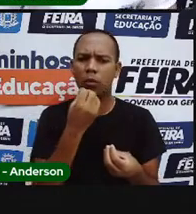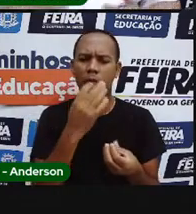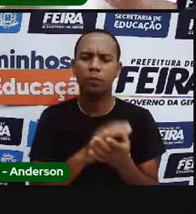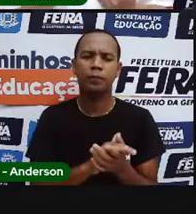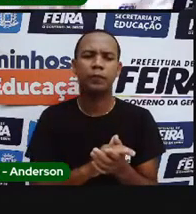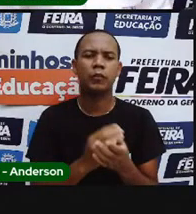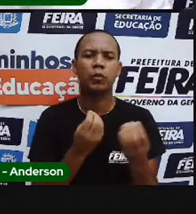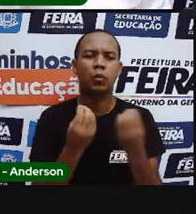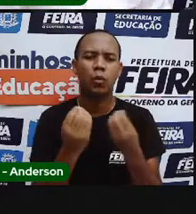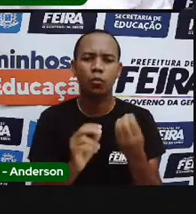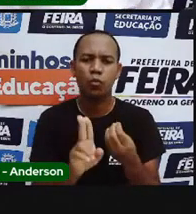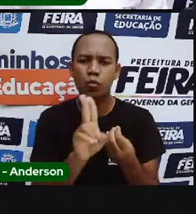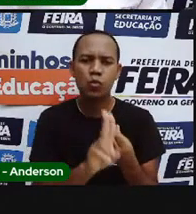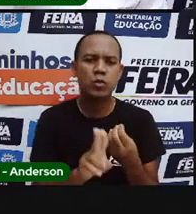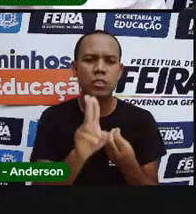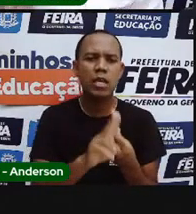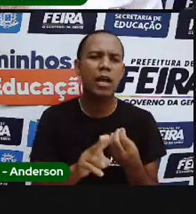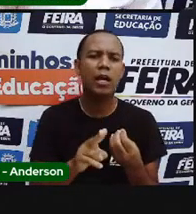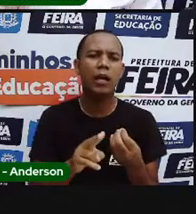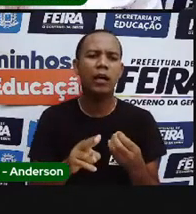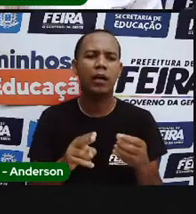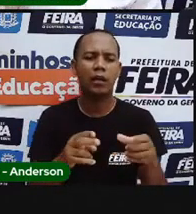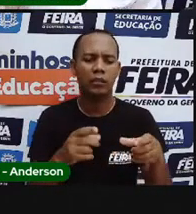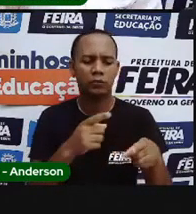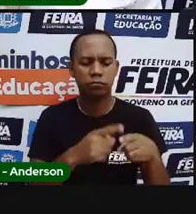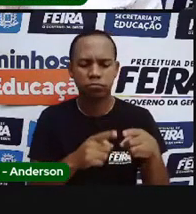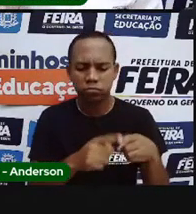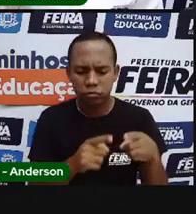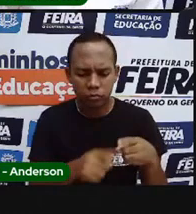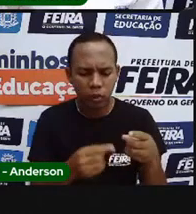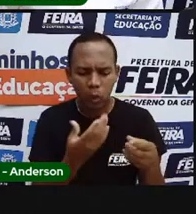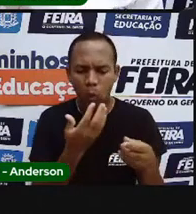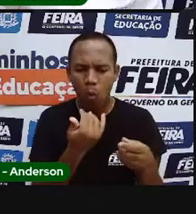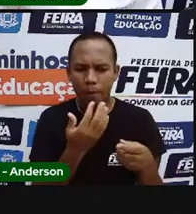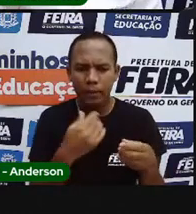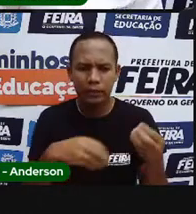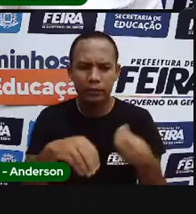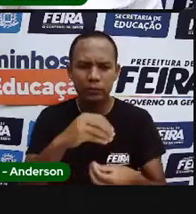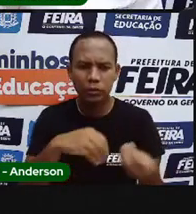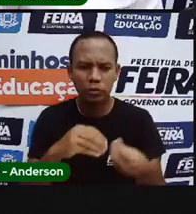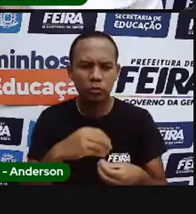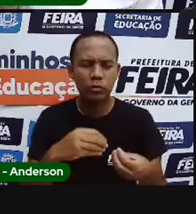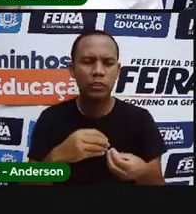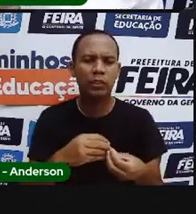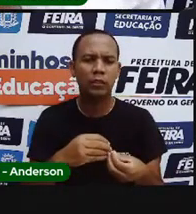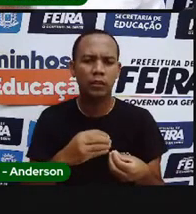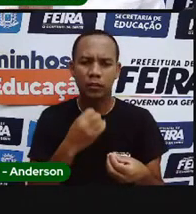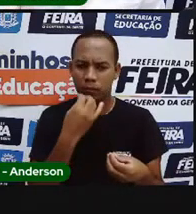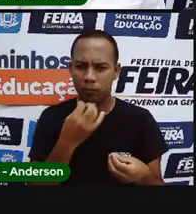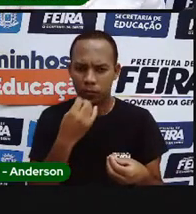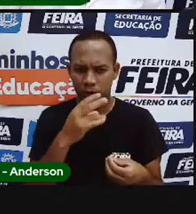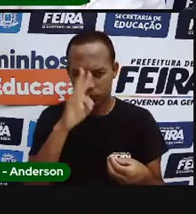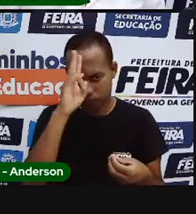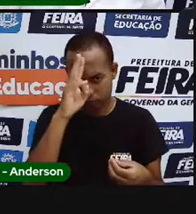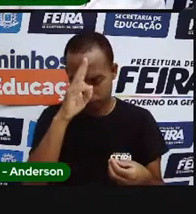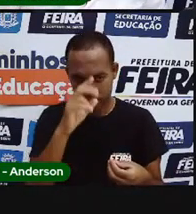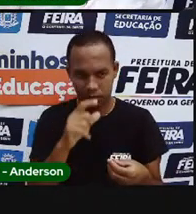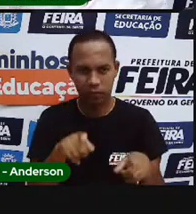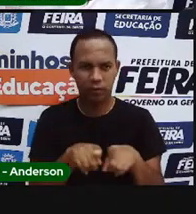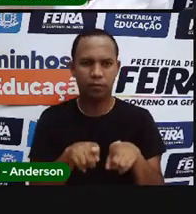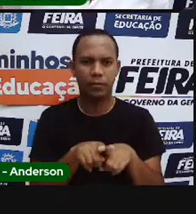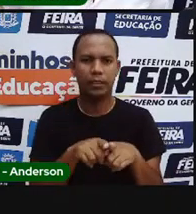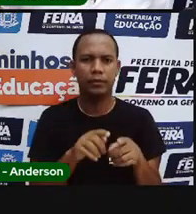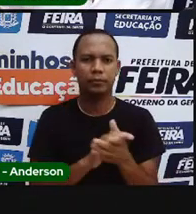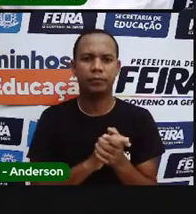se eu reutilizo isso, eu também vou estar economizando a água. Por que eu vou economizar a água? O que é que a pessoa falou da água para a inundação?